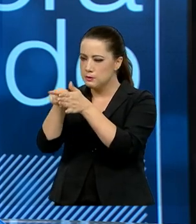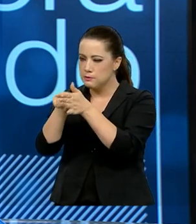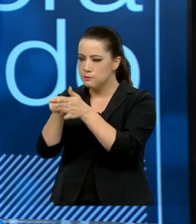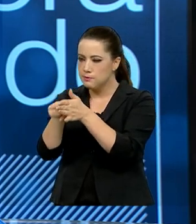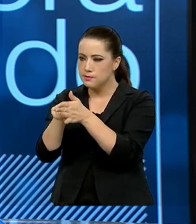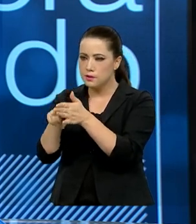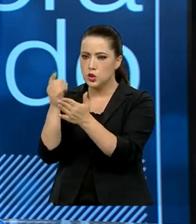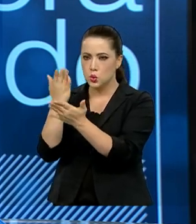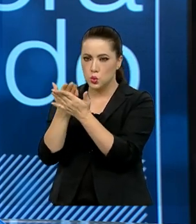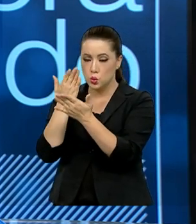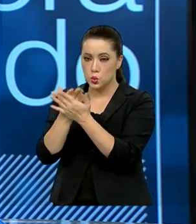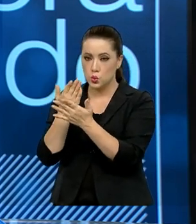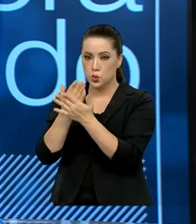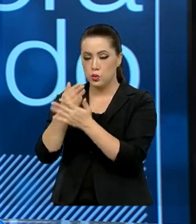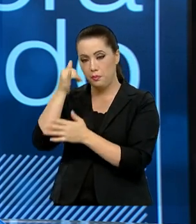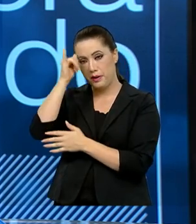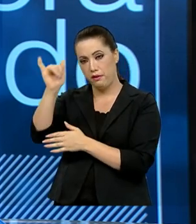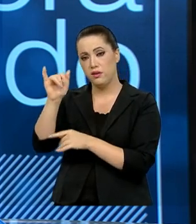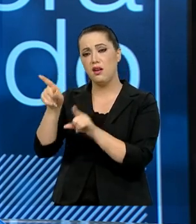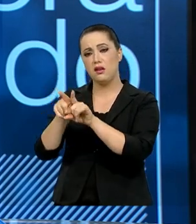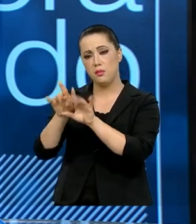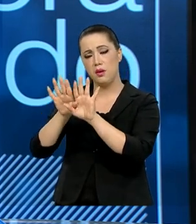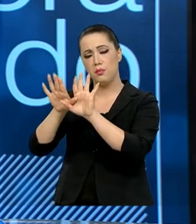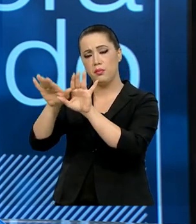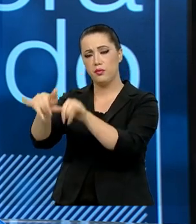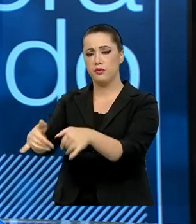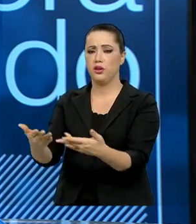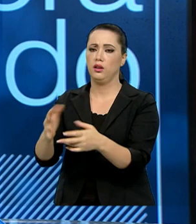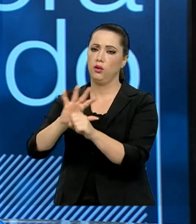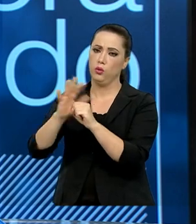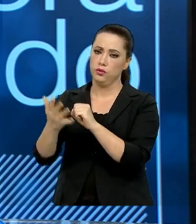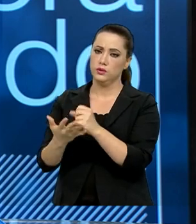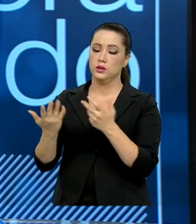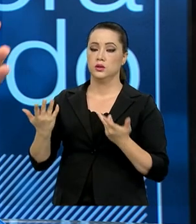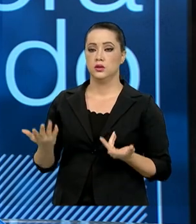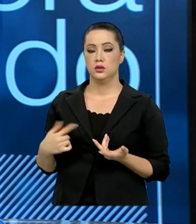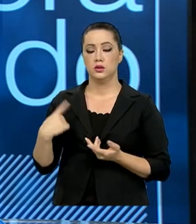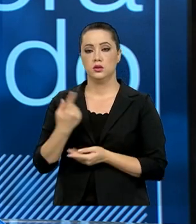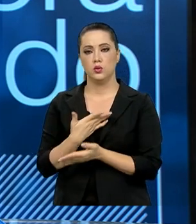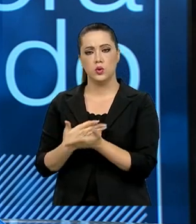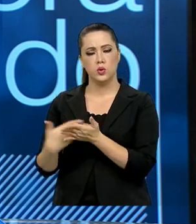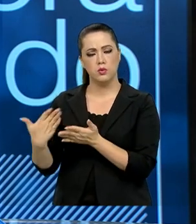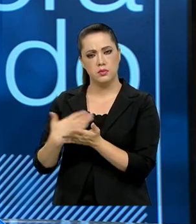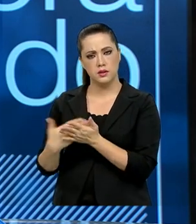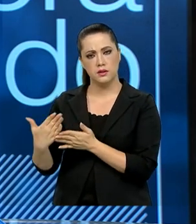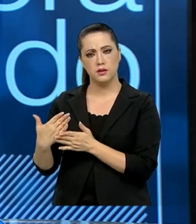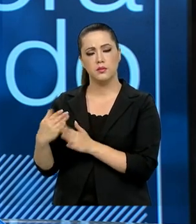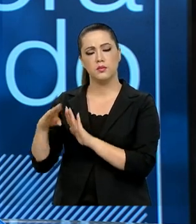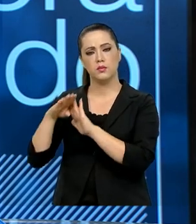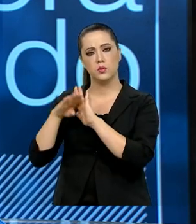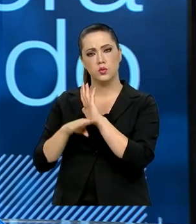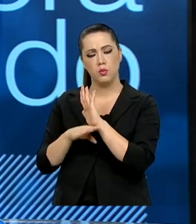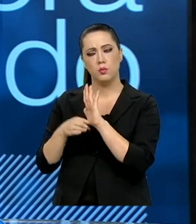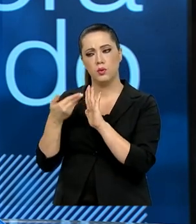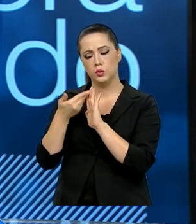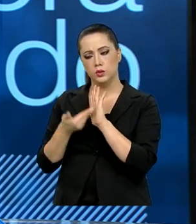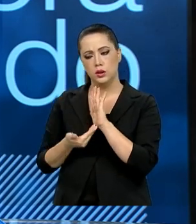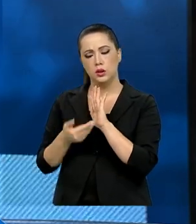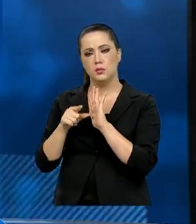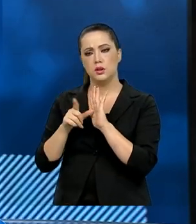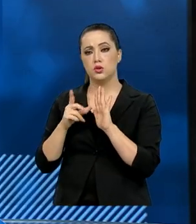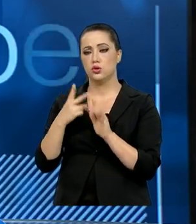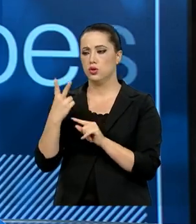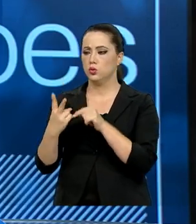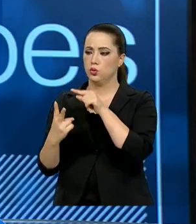voltados para o combate e prevenção da atual pandemia. Então, lançamos um programa. O programa tinha